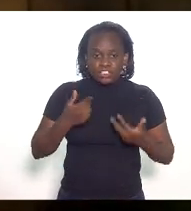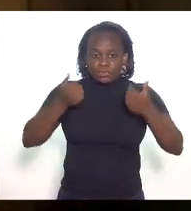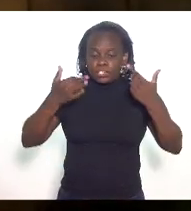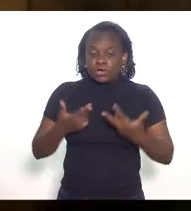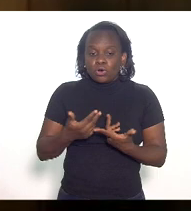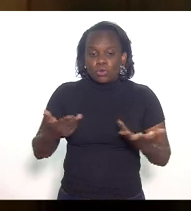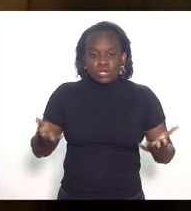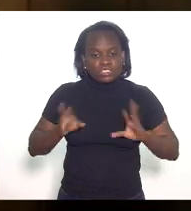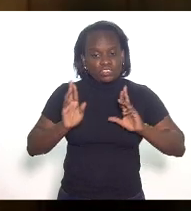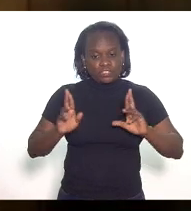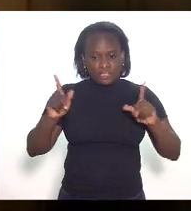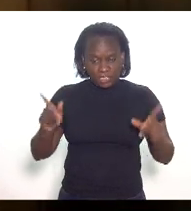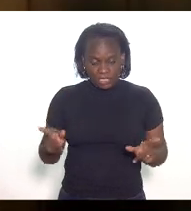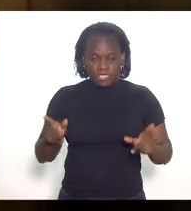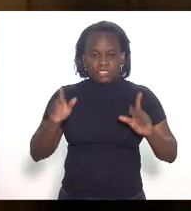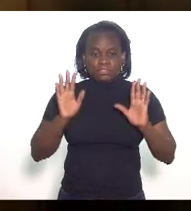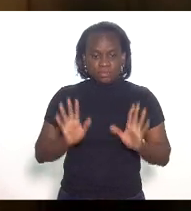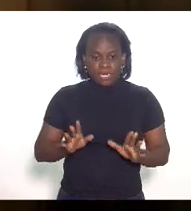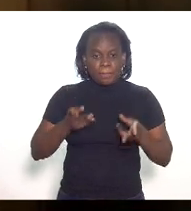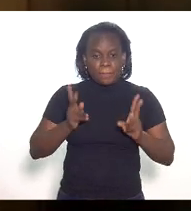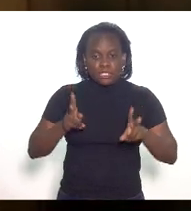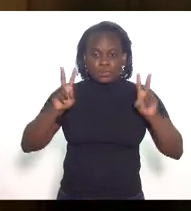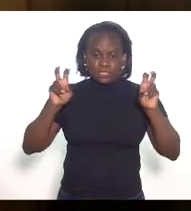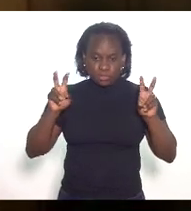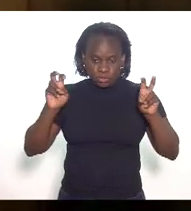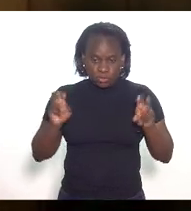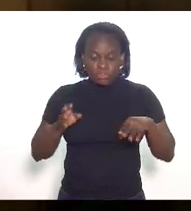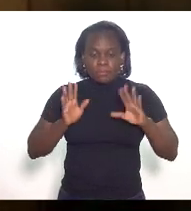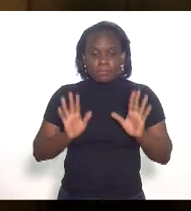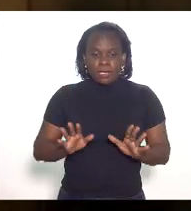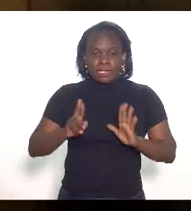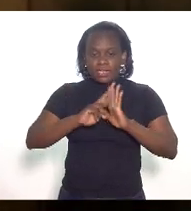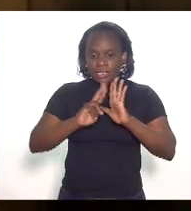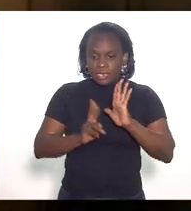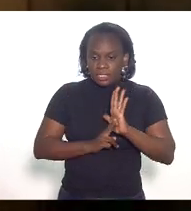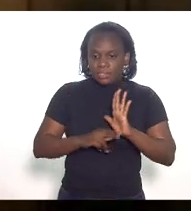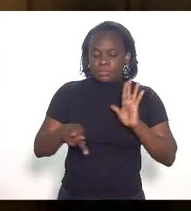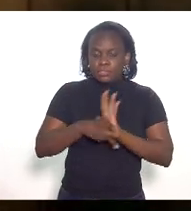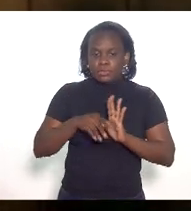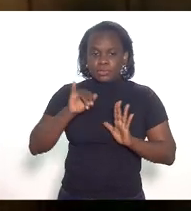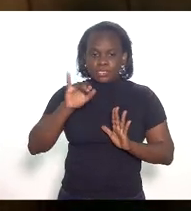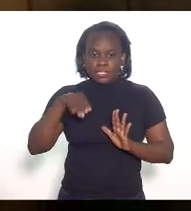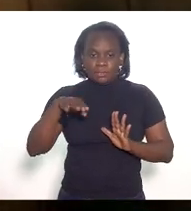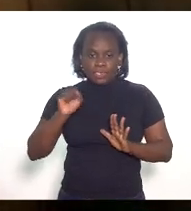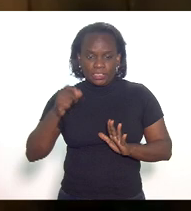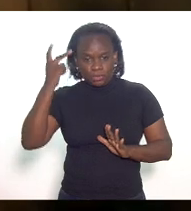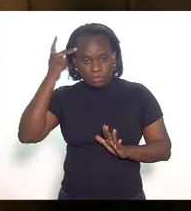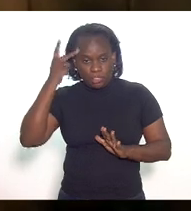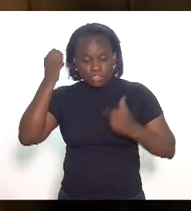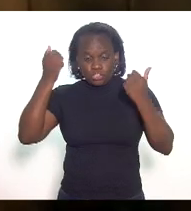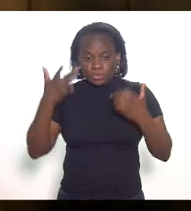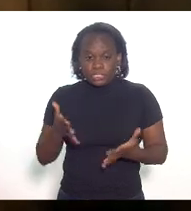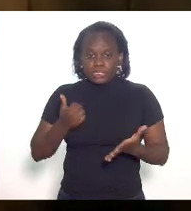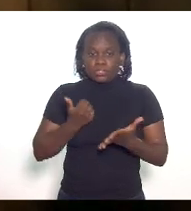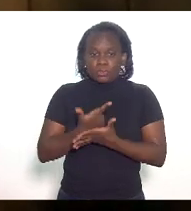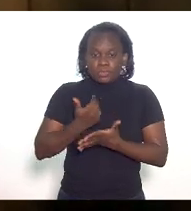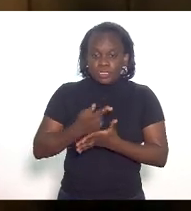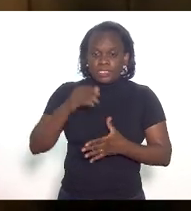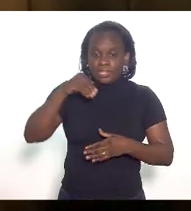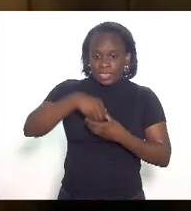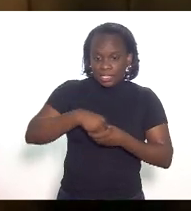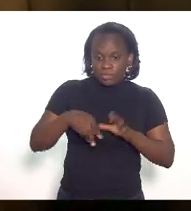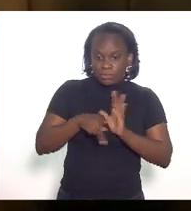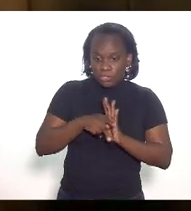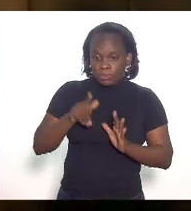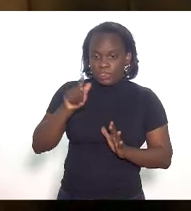absolutamente diferentes apesar de serem do mesmo assunto mas o regulamento de ICMS de São Paulo fala da aquisição interna do gás natural para a